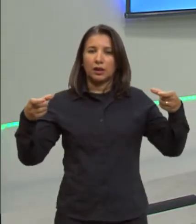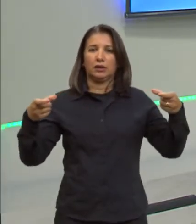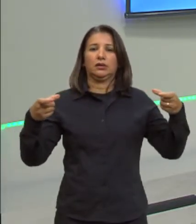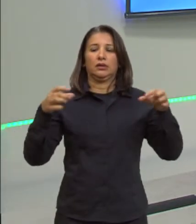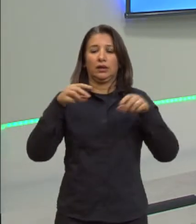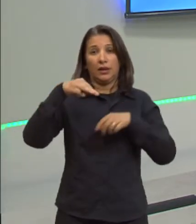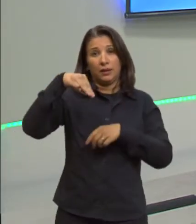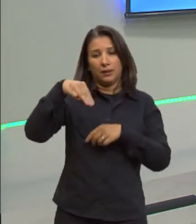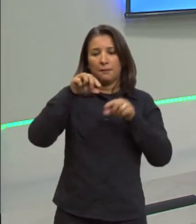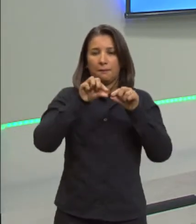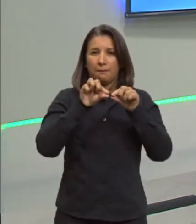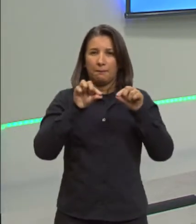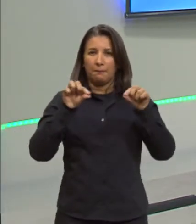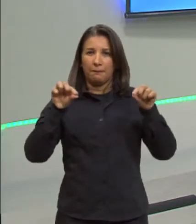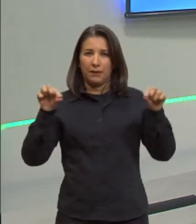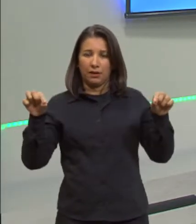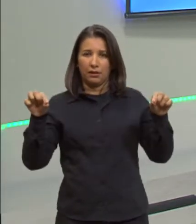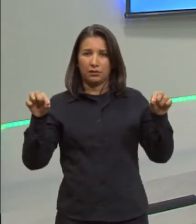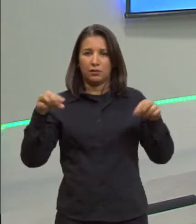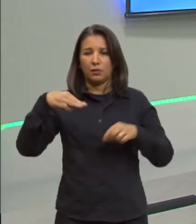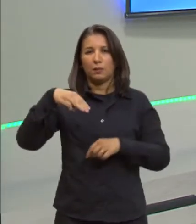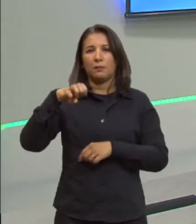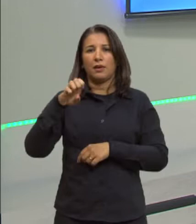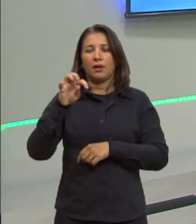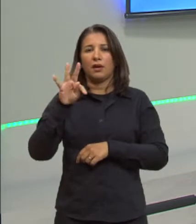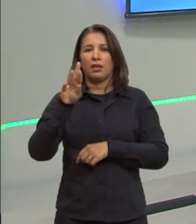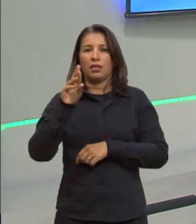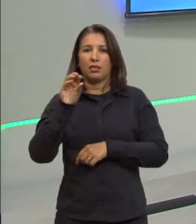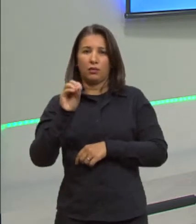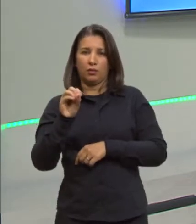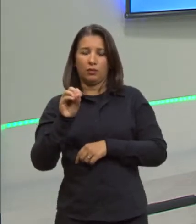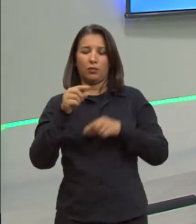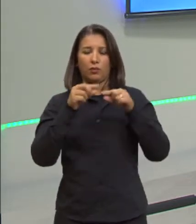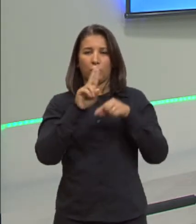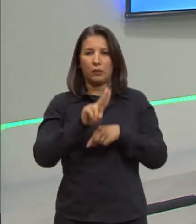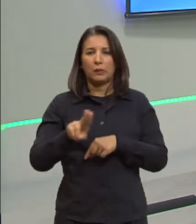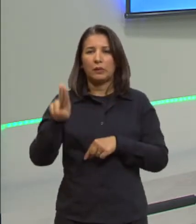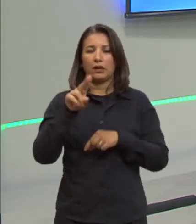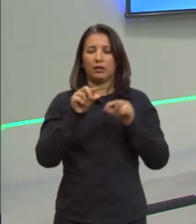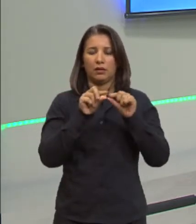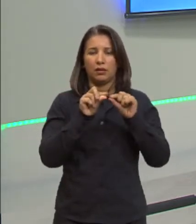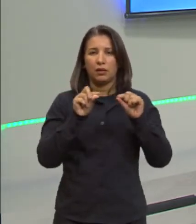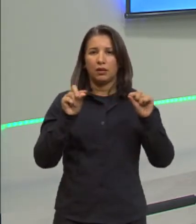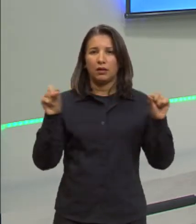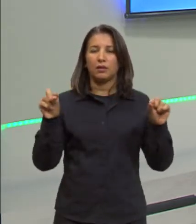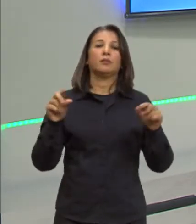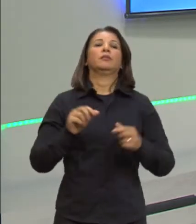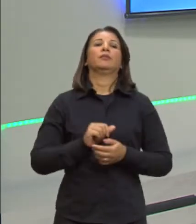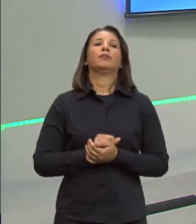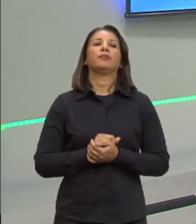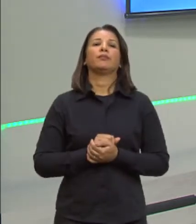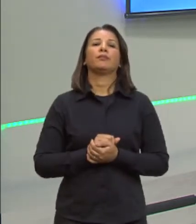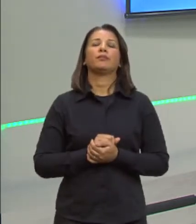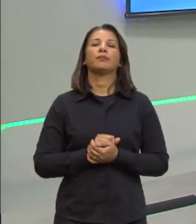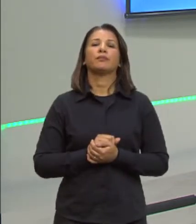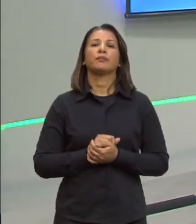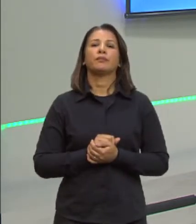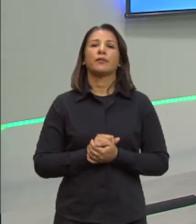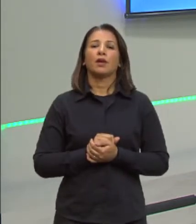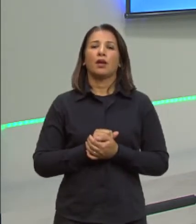quadrado, nem em metro cúbico, muito menos em litros, qualquer unidade também de volume, mas é apenas